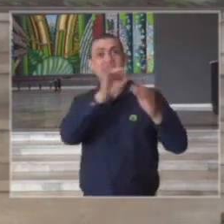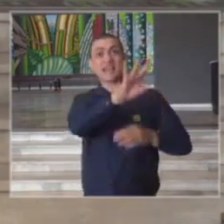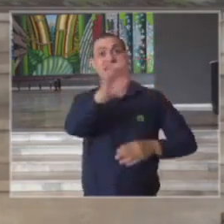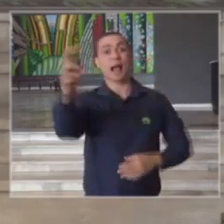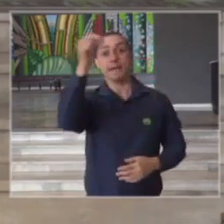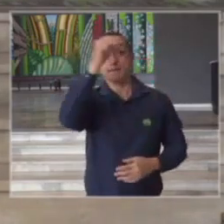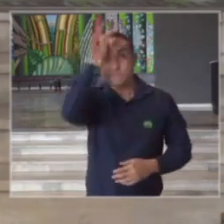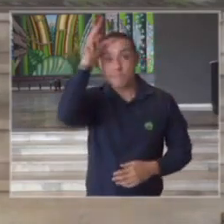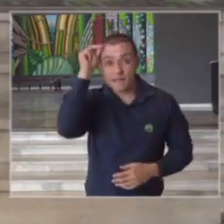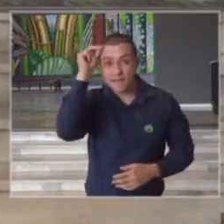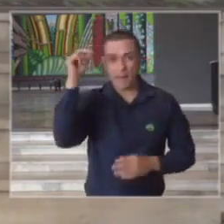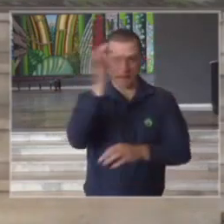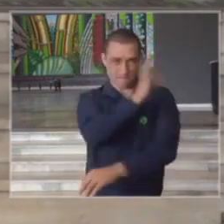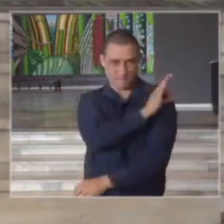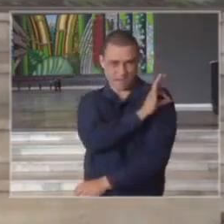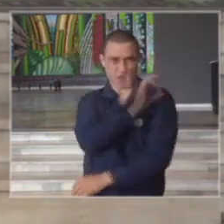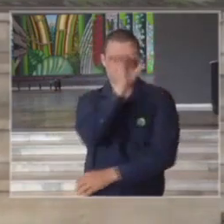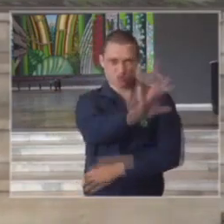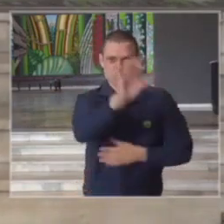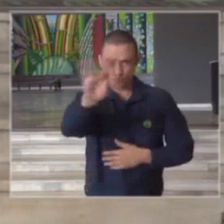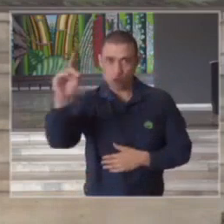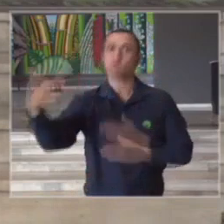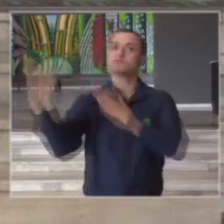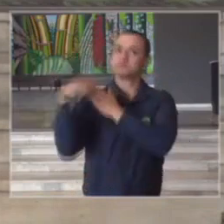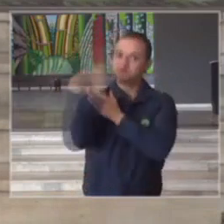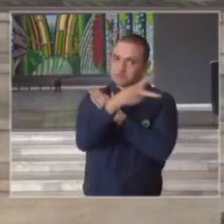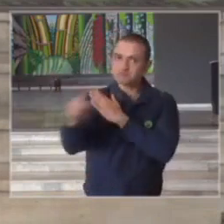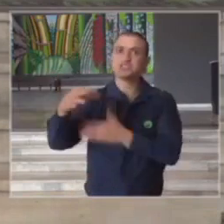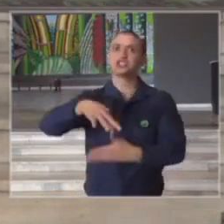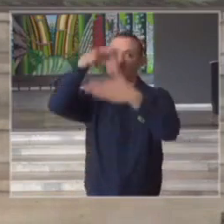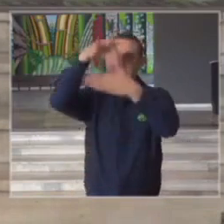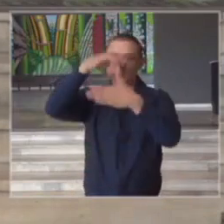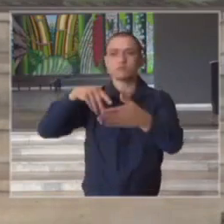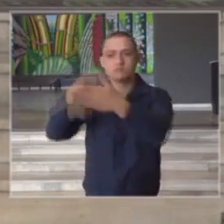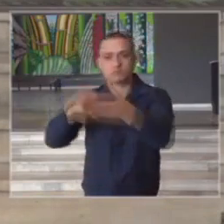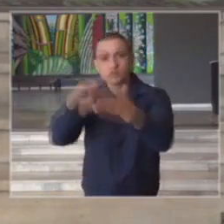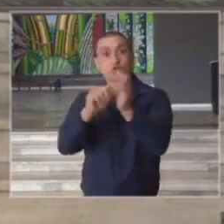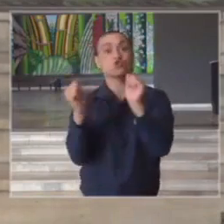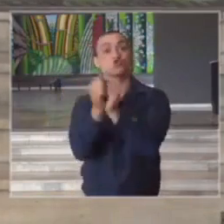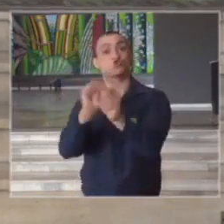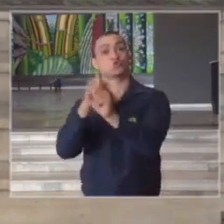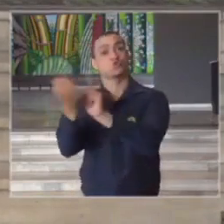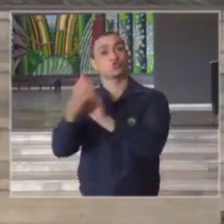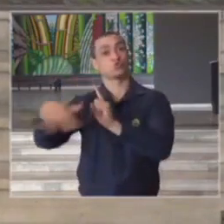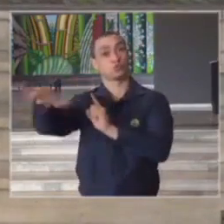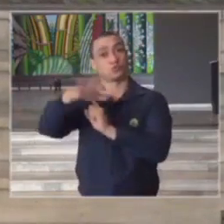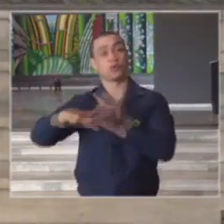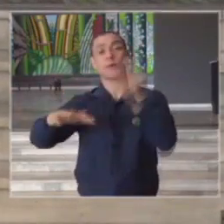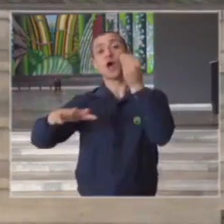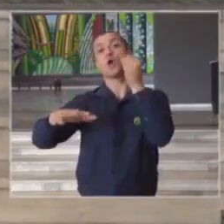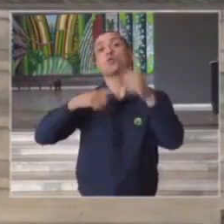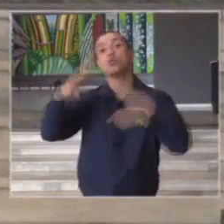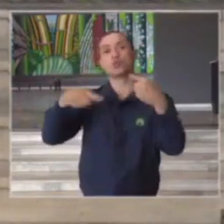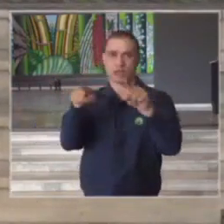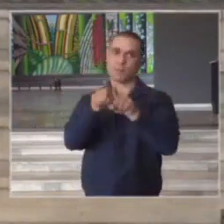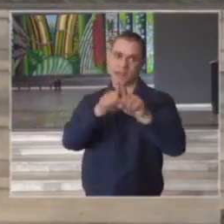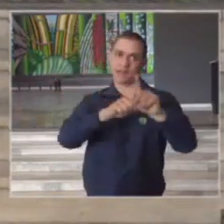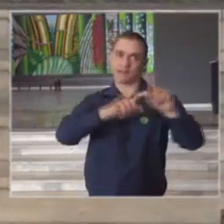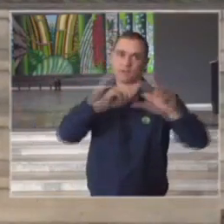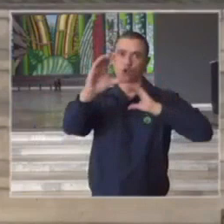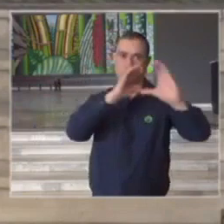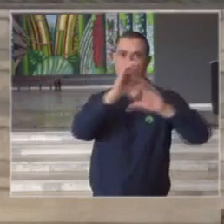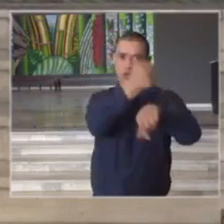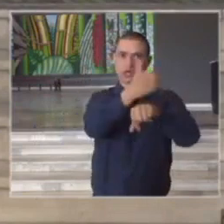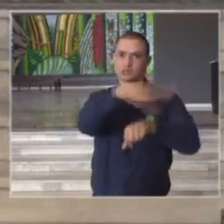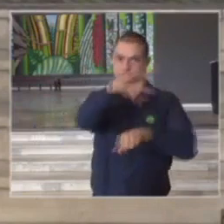cada prefeita vem cumprindo o seu papel na liderança local junto com a sociedade civil para e os veículos de comunicação